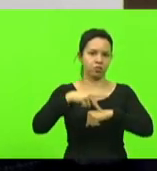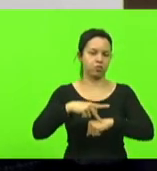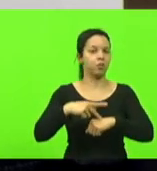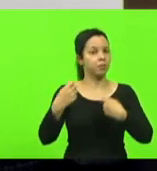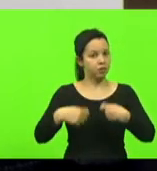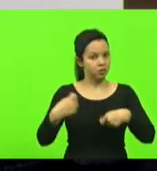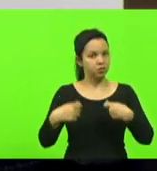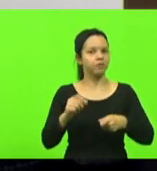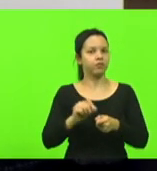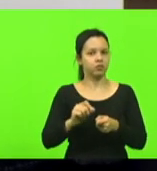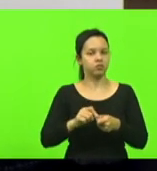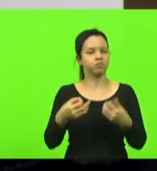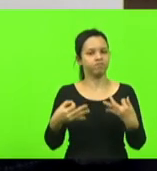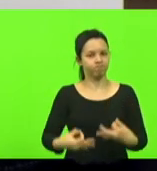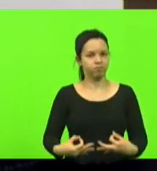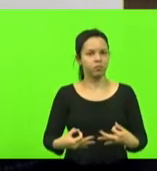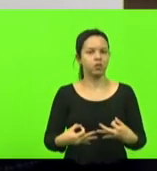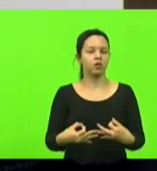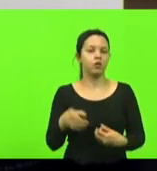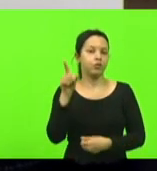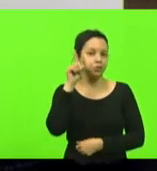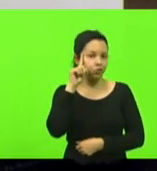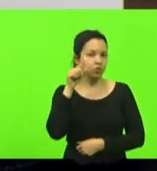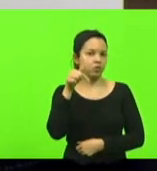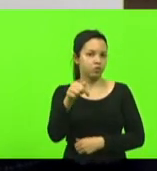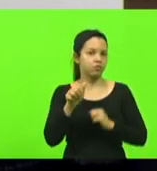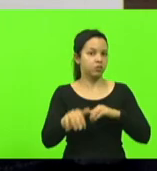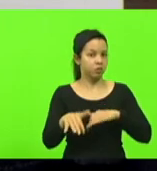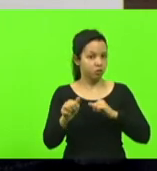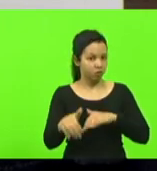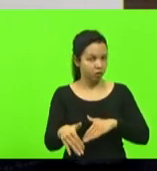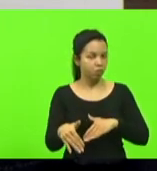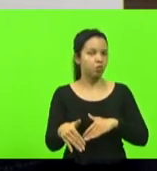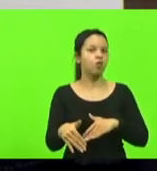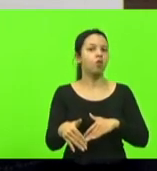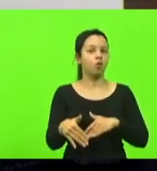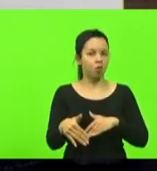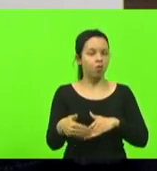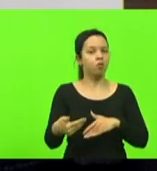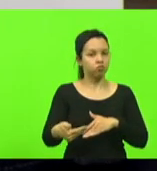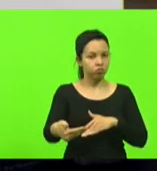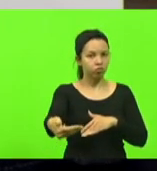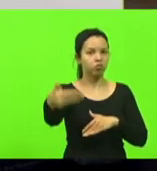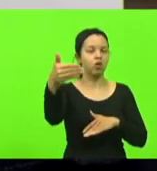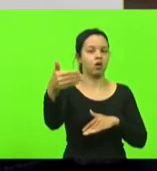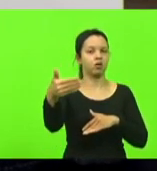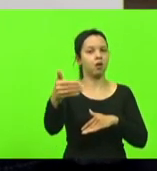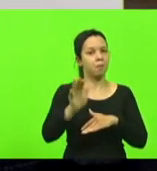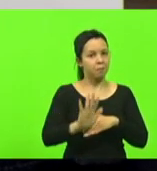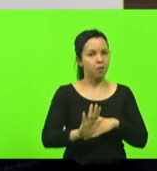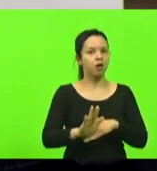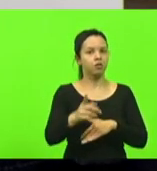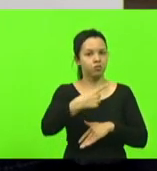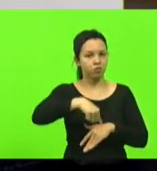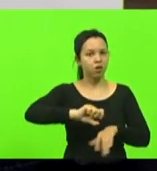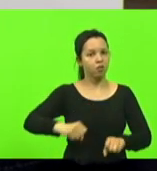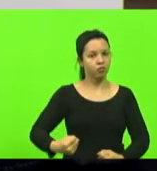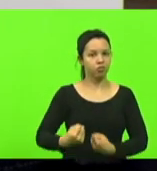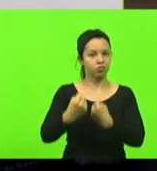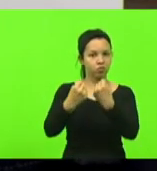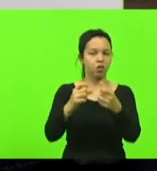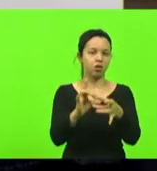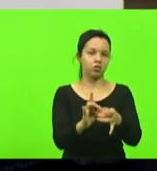setembro de setembro venha mas que o 7 de setembro venha para fortalecer a democracia